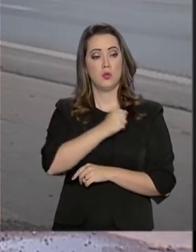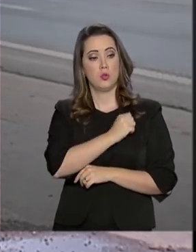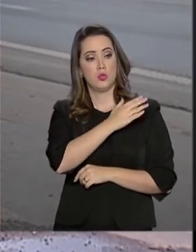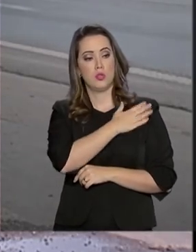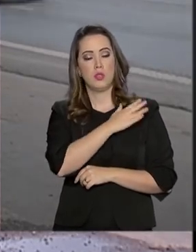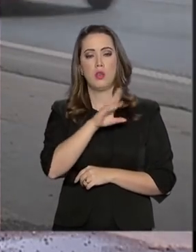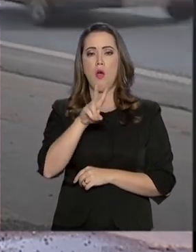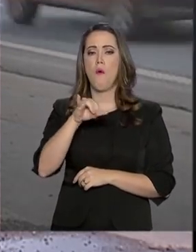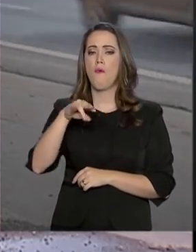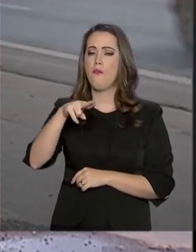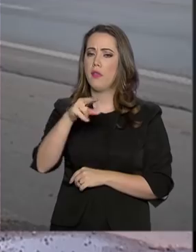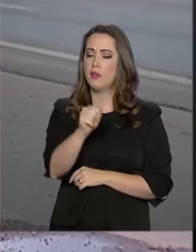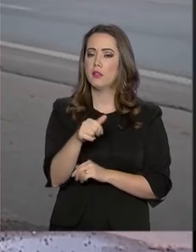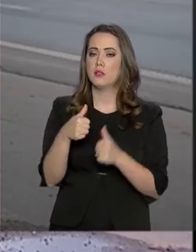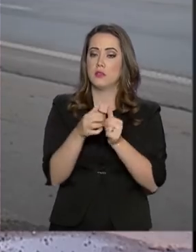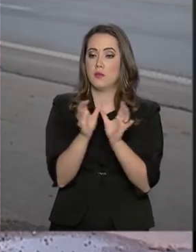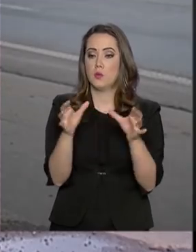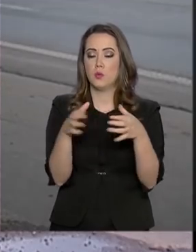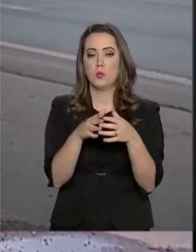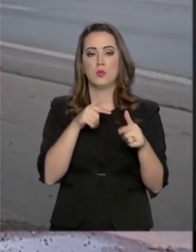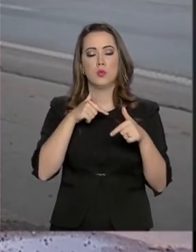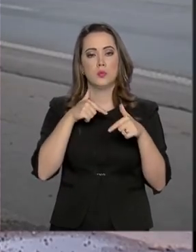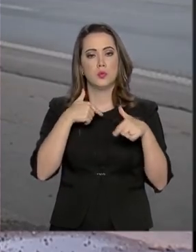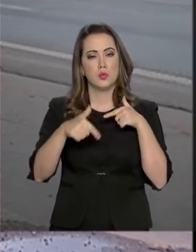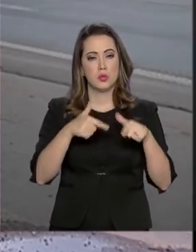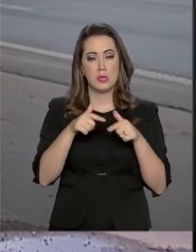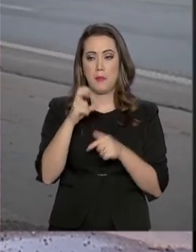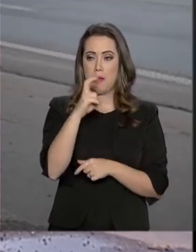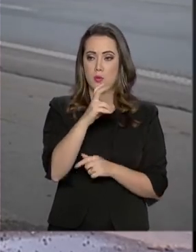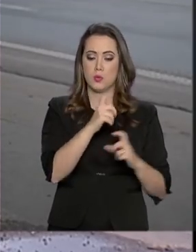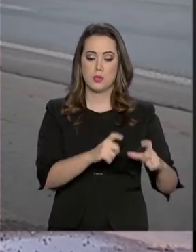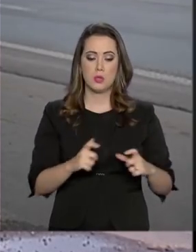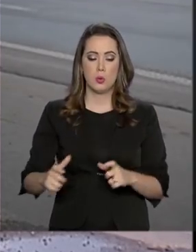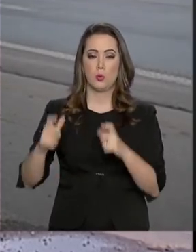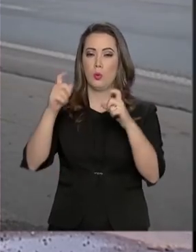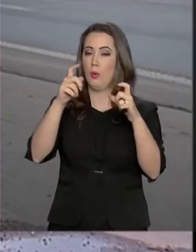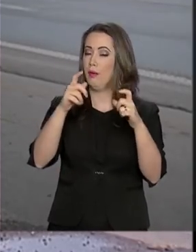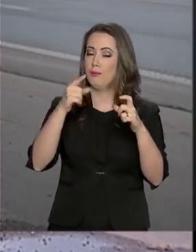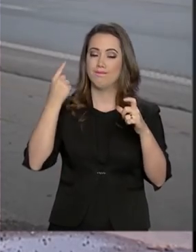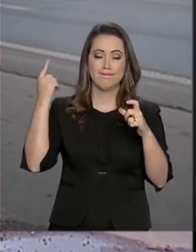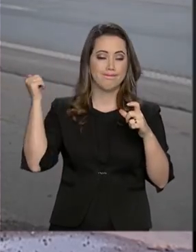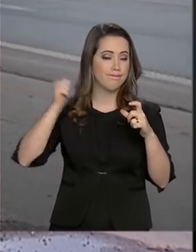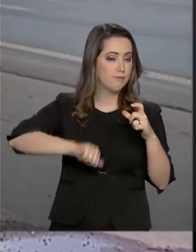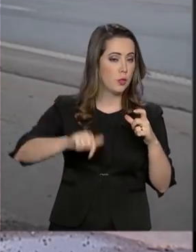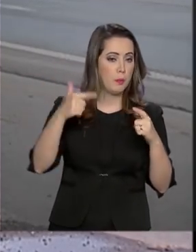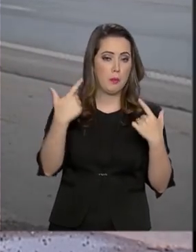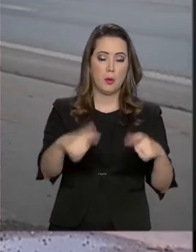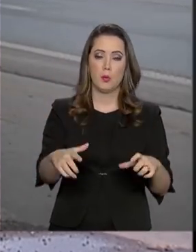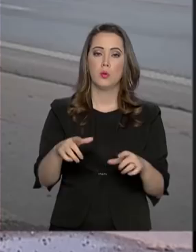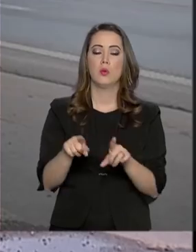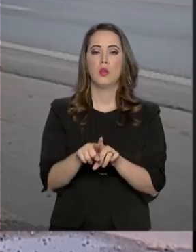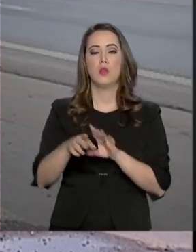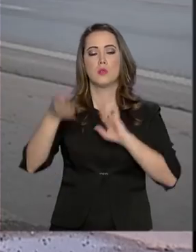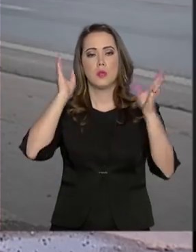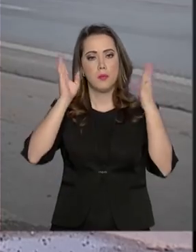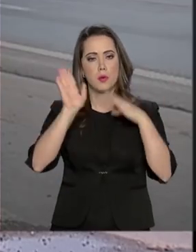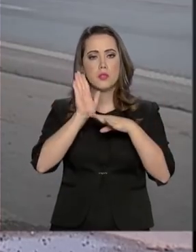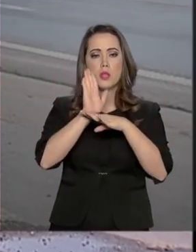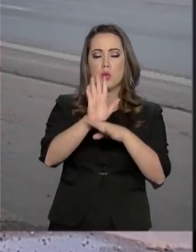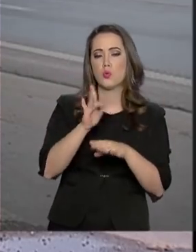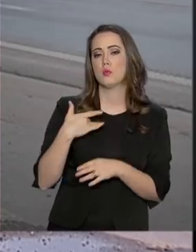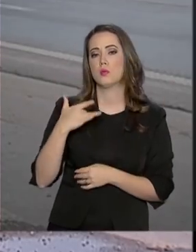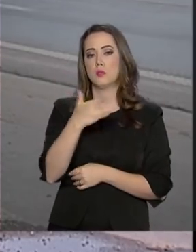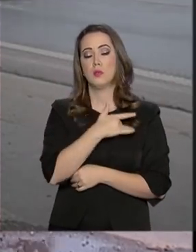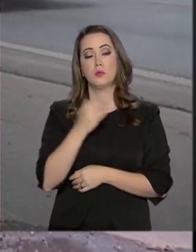Viana, estiveram com as equipes nos cinco trechos críticos na região. Os caminhoneiros têm recebido assistência de